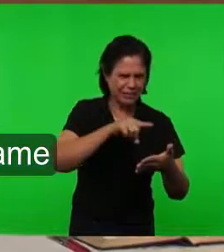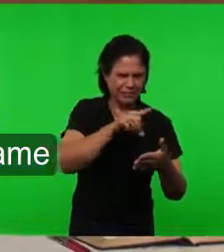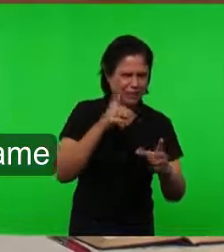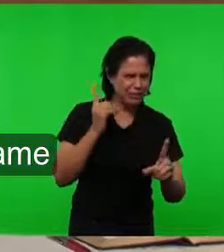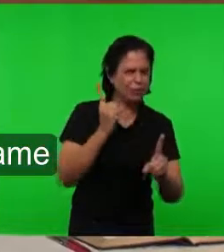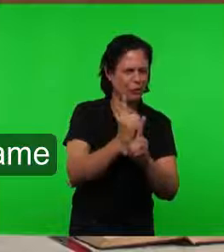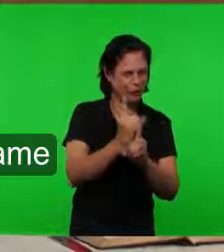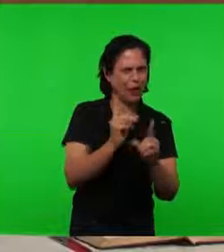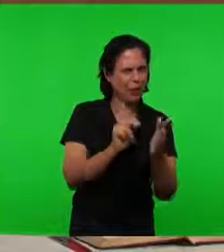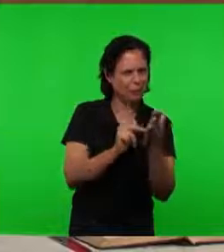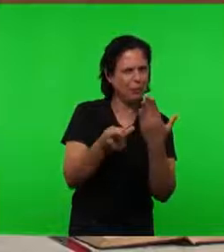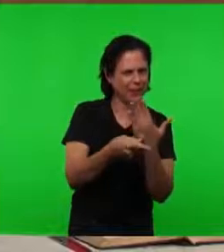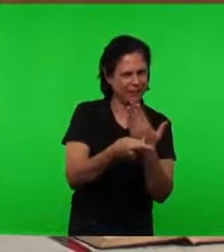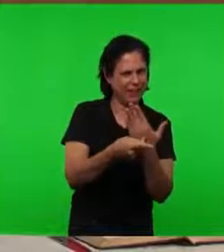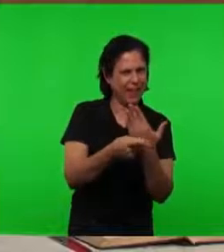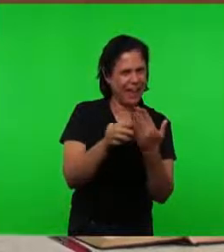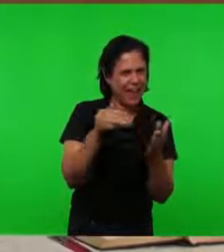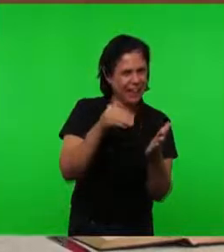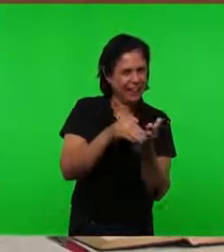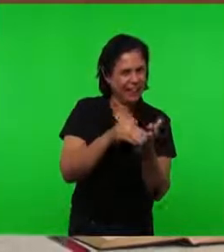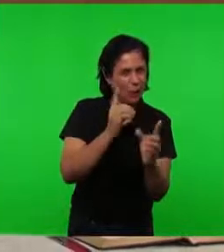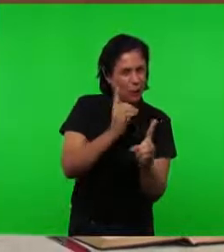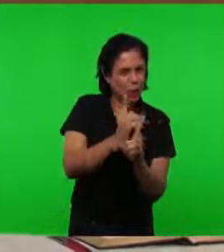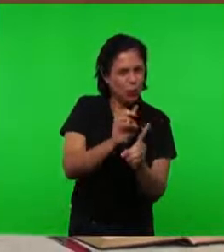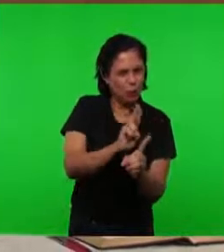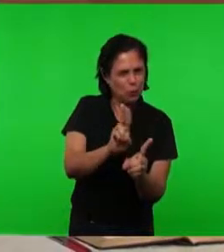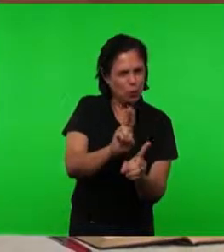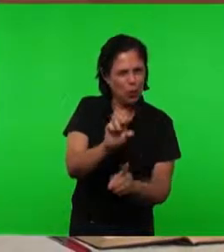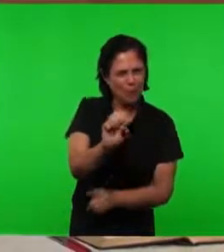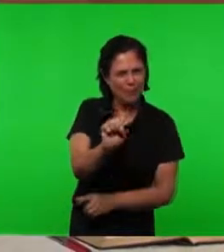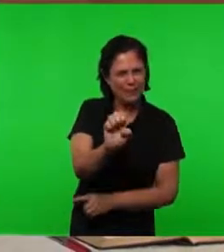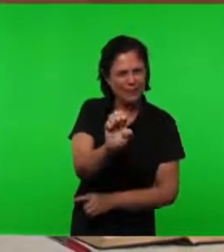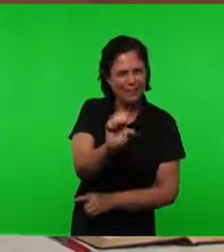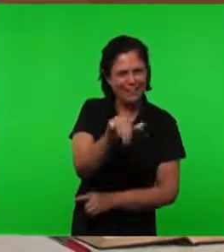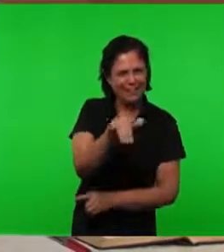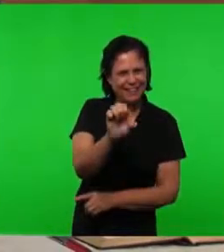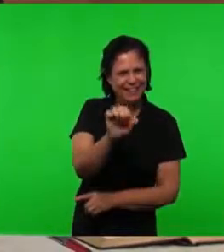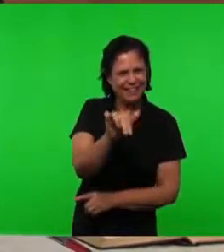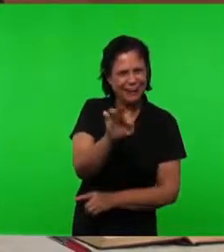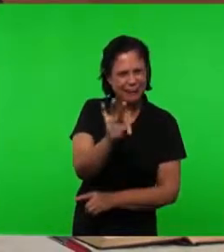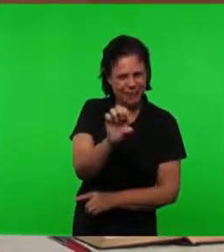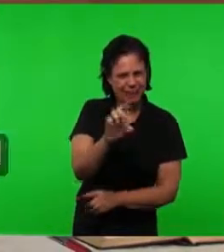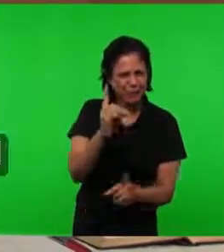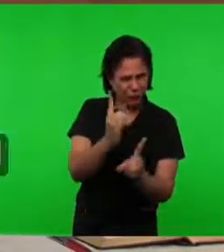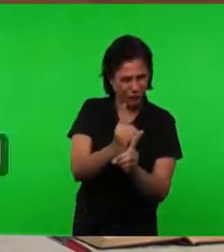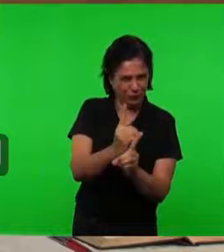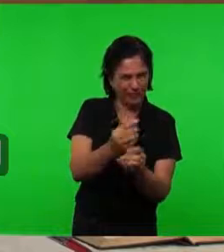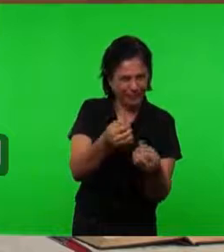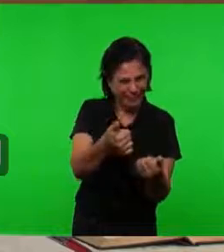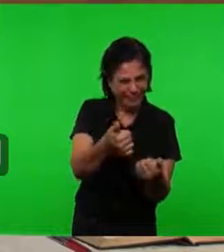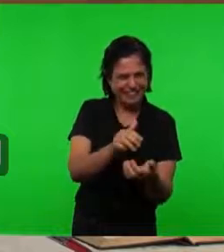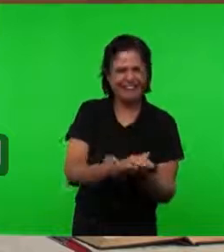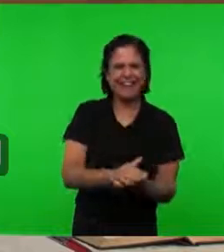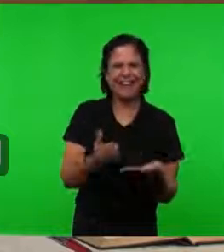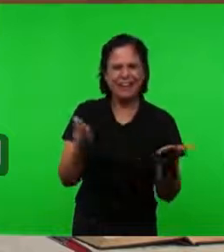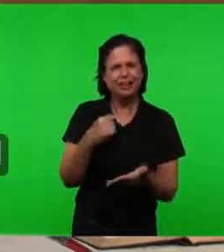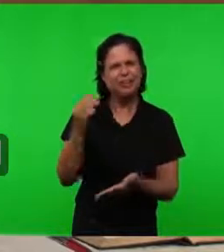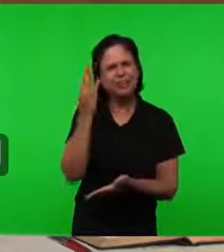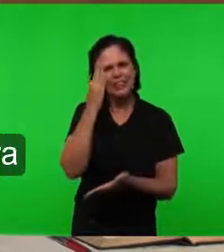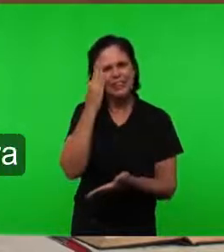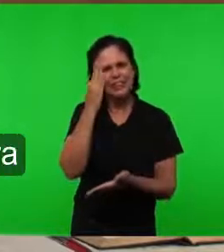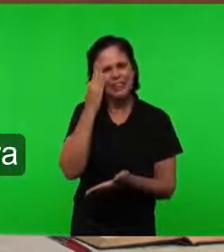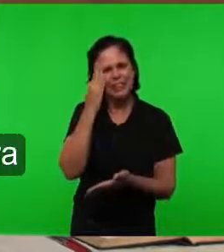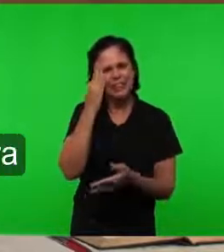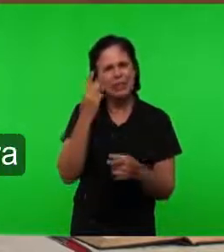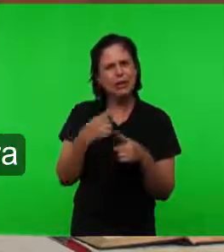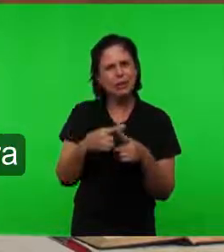certo Até o nome da semente Mas nós vamos agora Entender que A nossa resposta A essa pergunta É